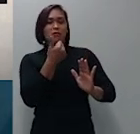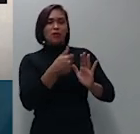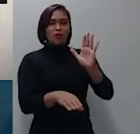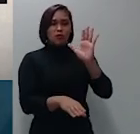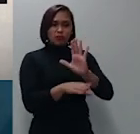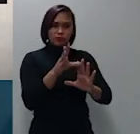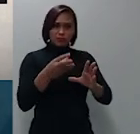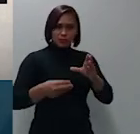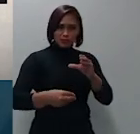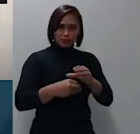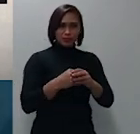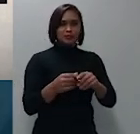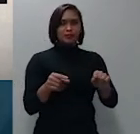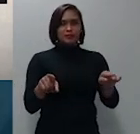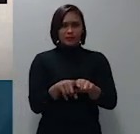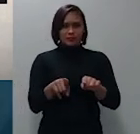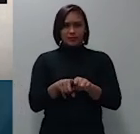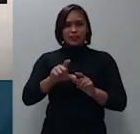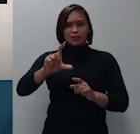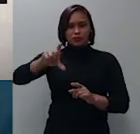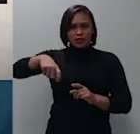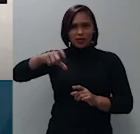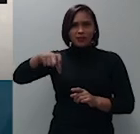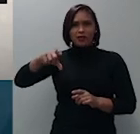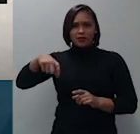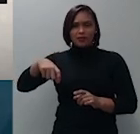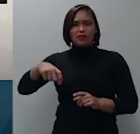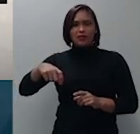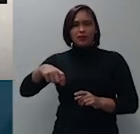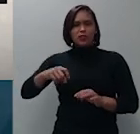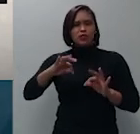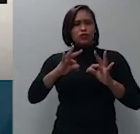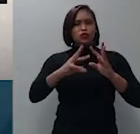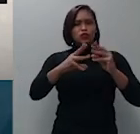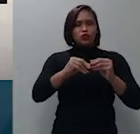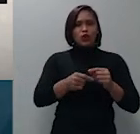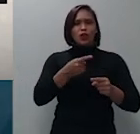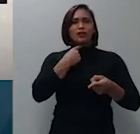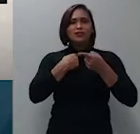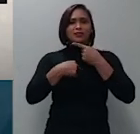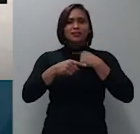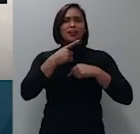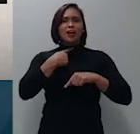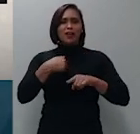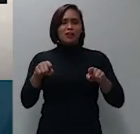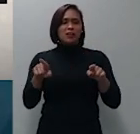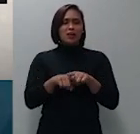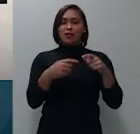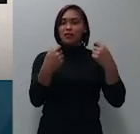de concurso de credores de todo desejável se não necessário a equalização